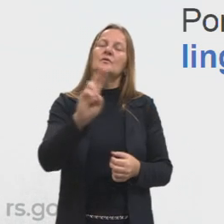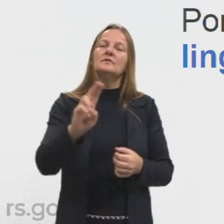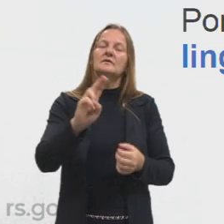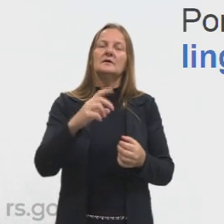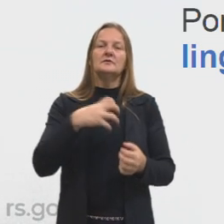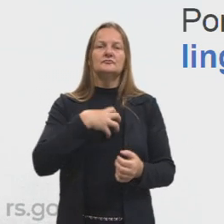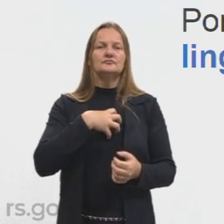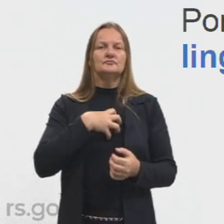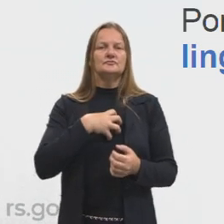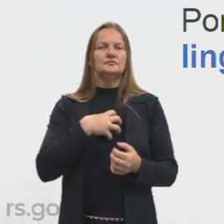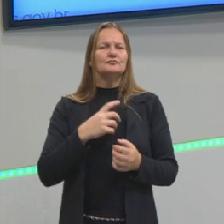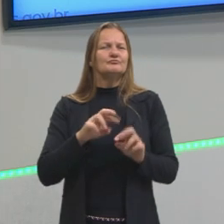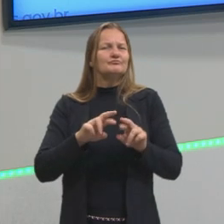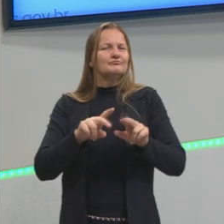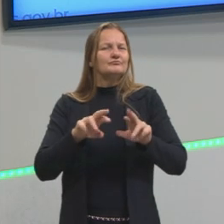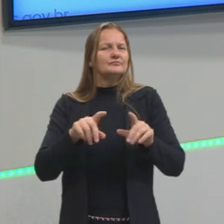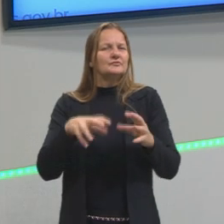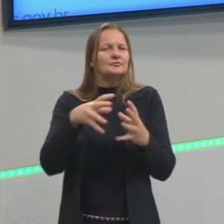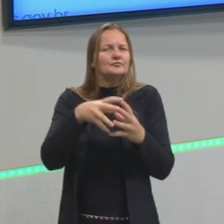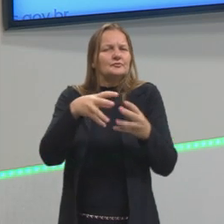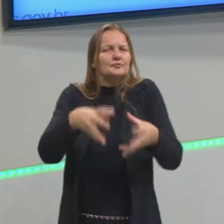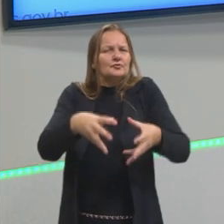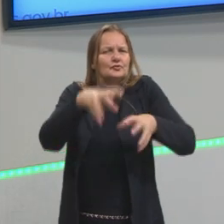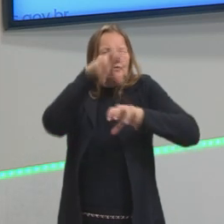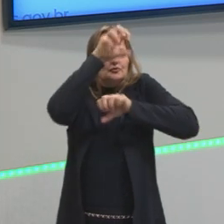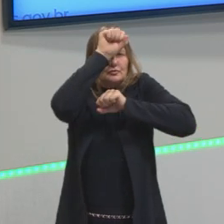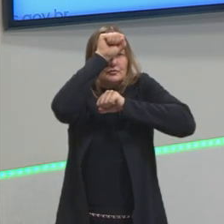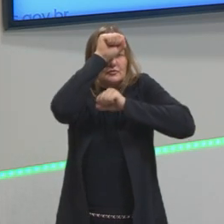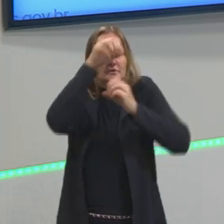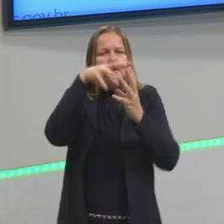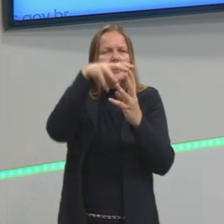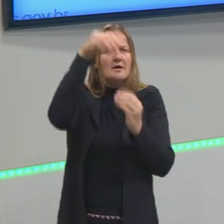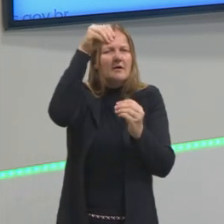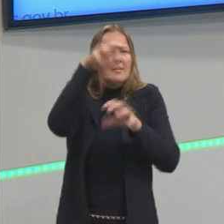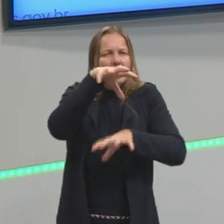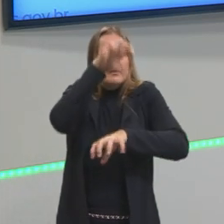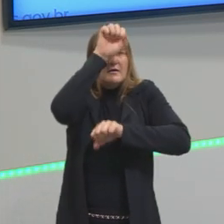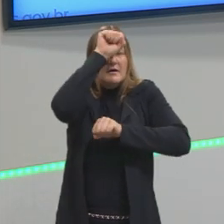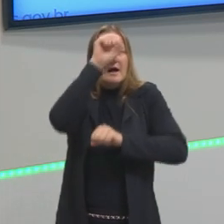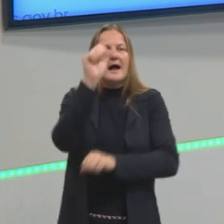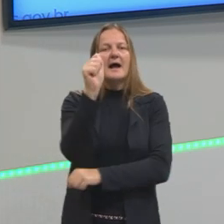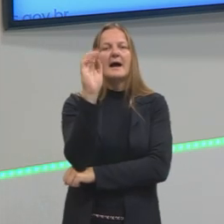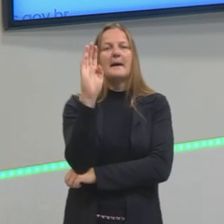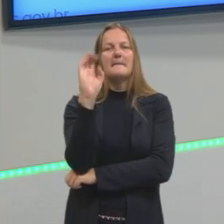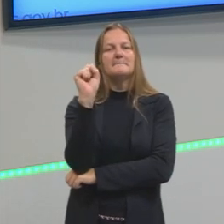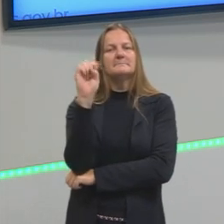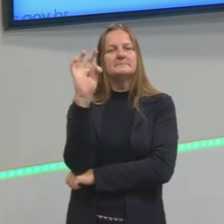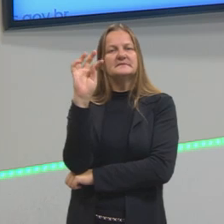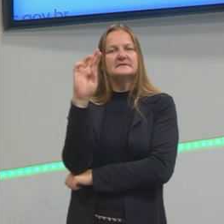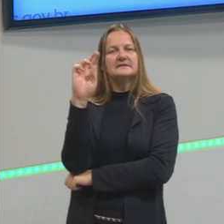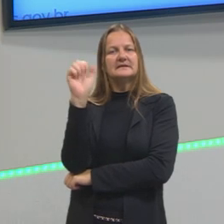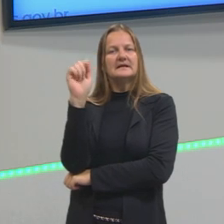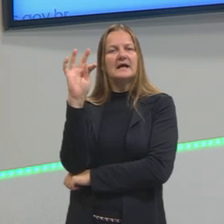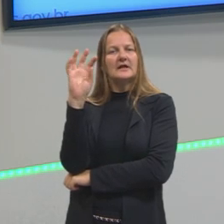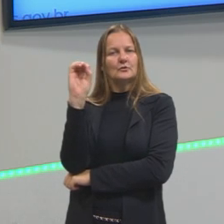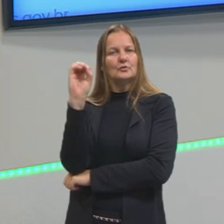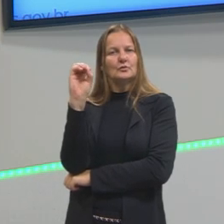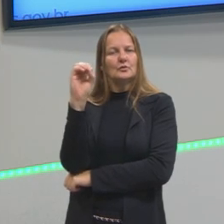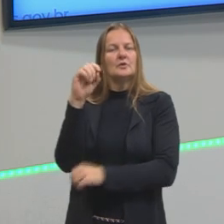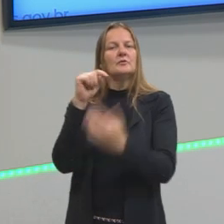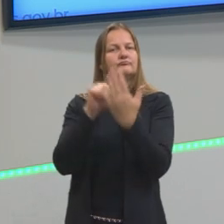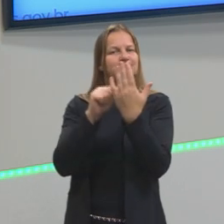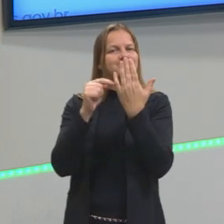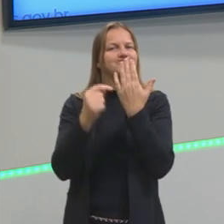sentido muito mais abstrato, num sentido muito mais figurado, do que lá na nossa